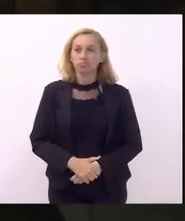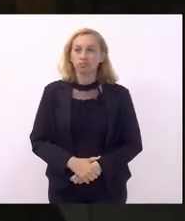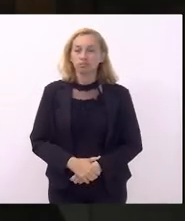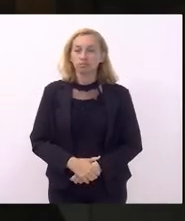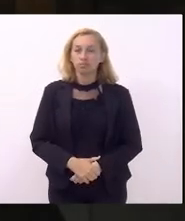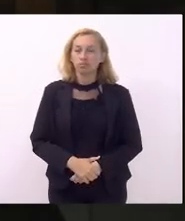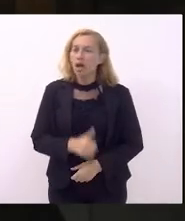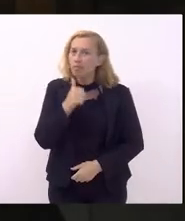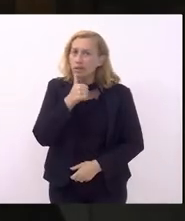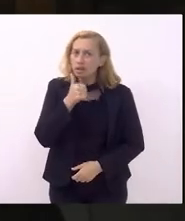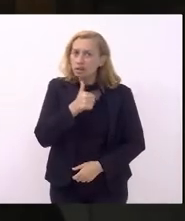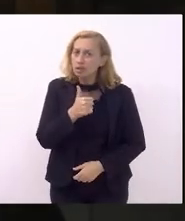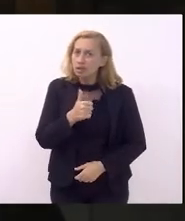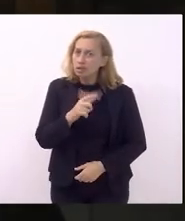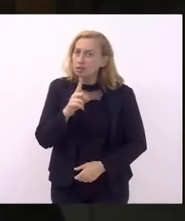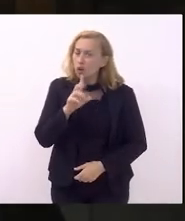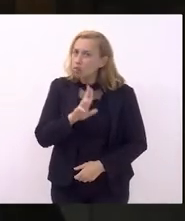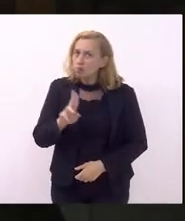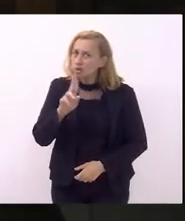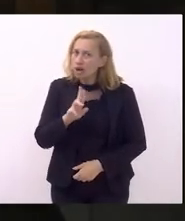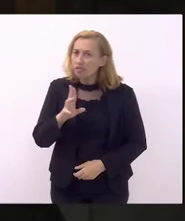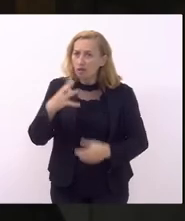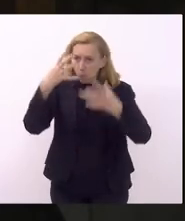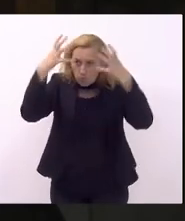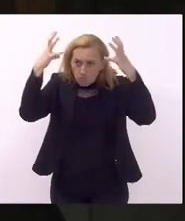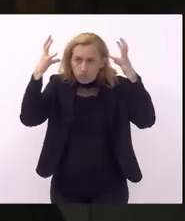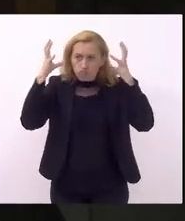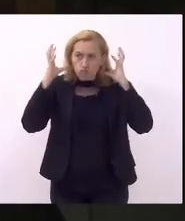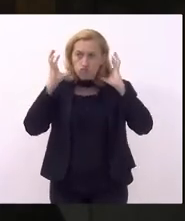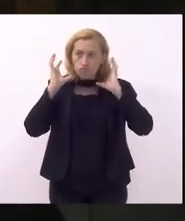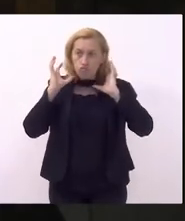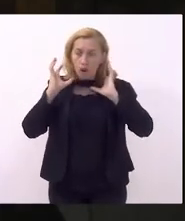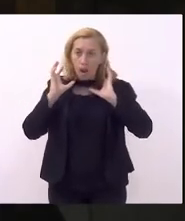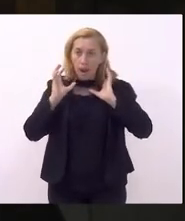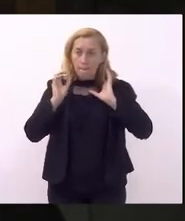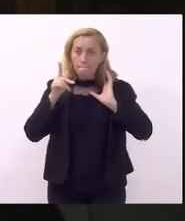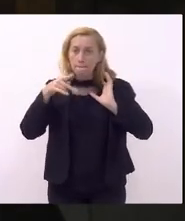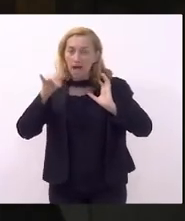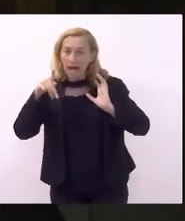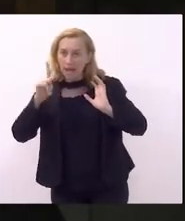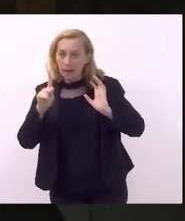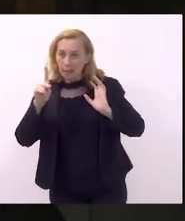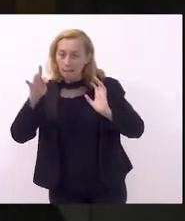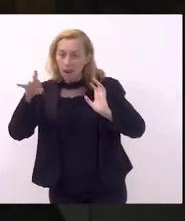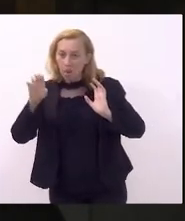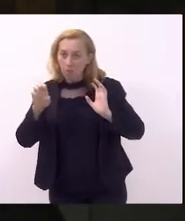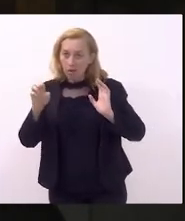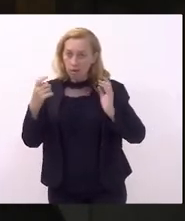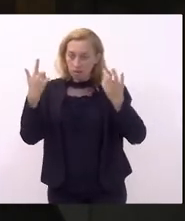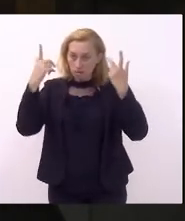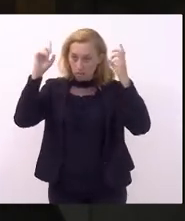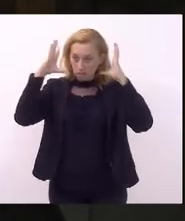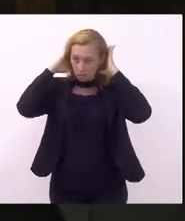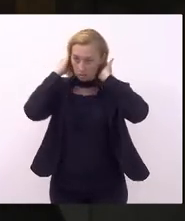a menina não usava o cabelo que a gente costuma chamar de black power não ela usava um rabo de cavalo